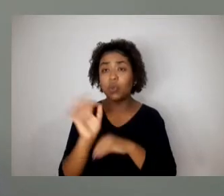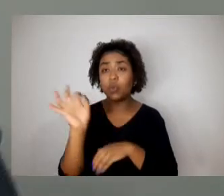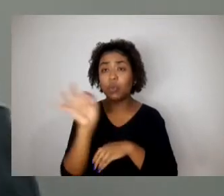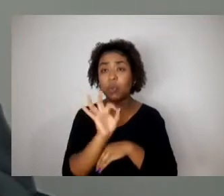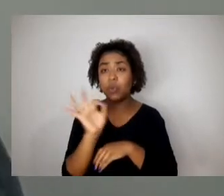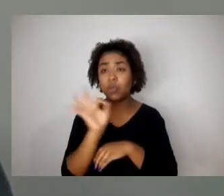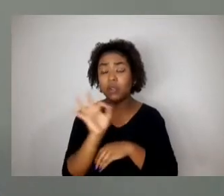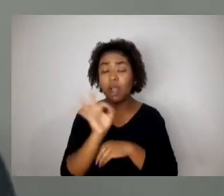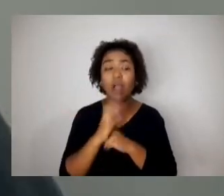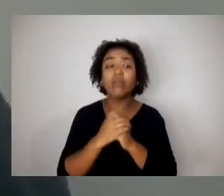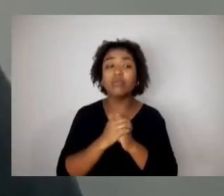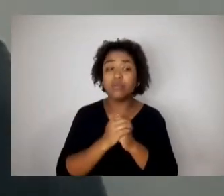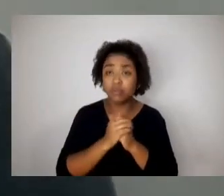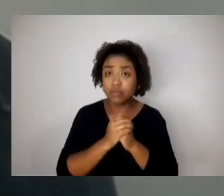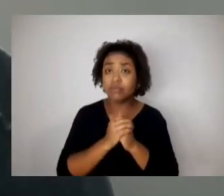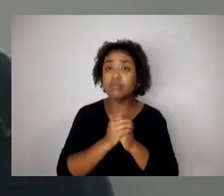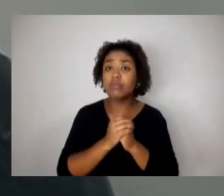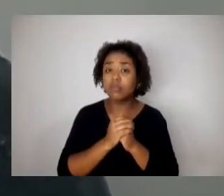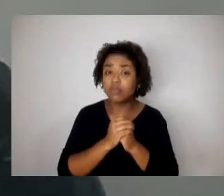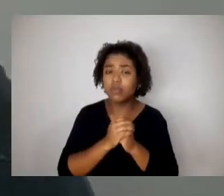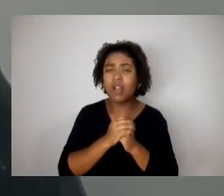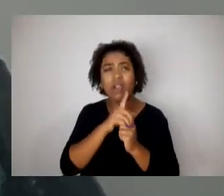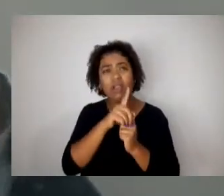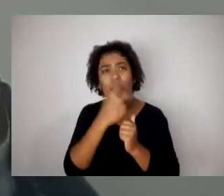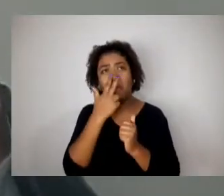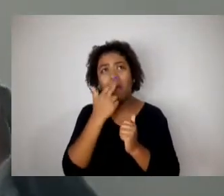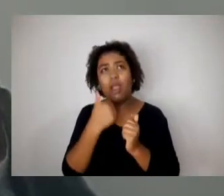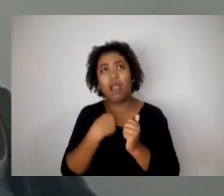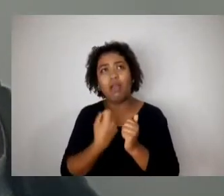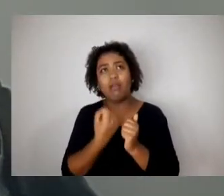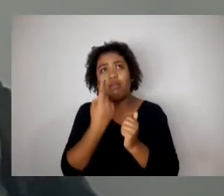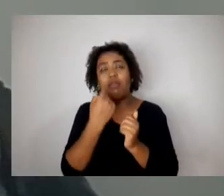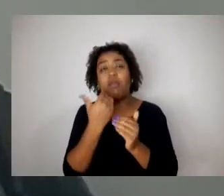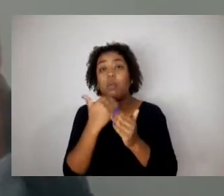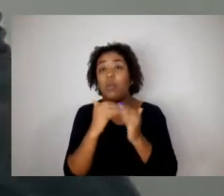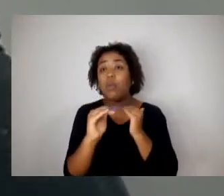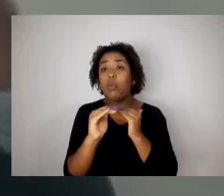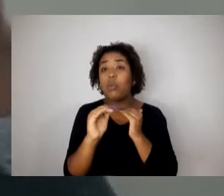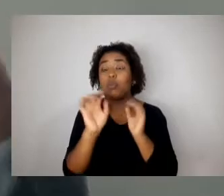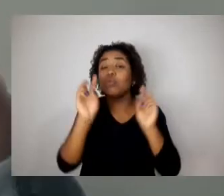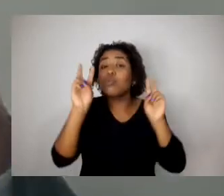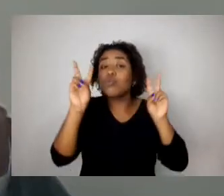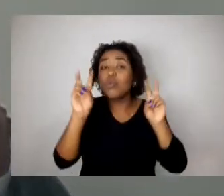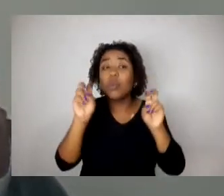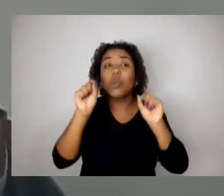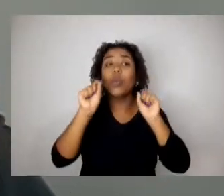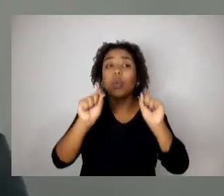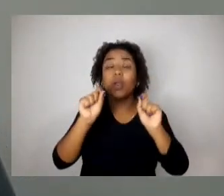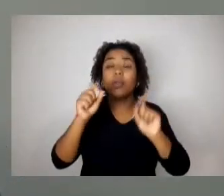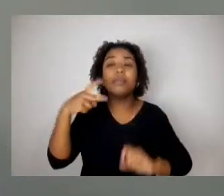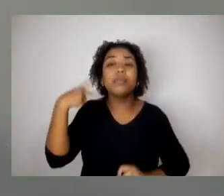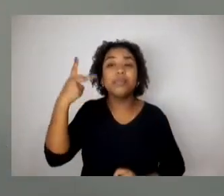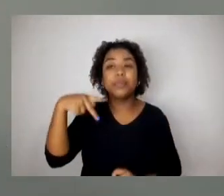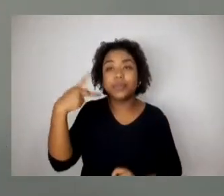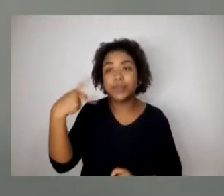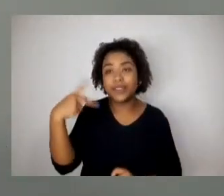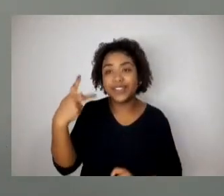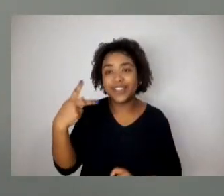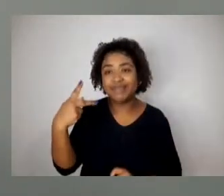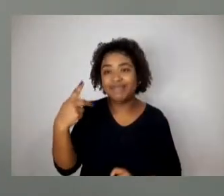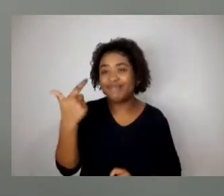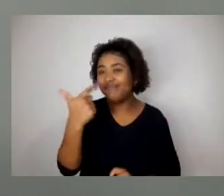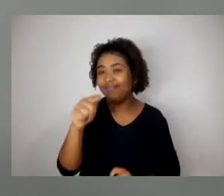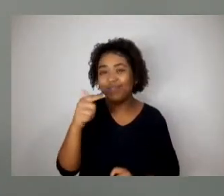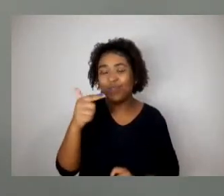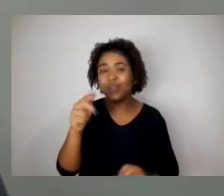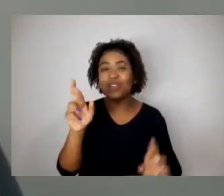E aquilo ali era uma divergência política e em nada tinha a ver com o relacionamento